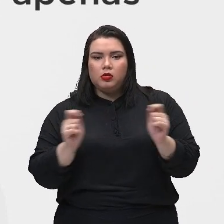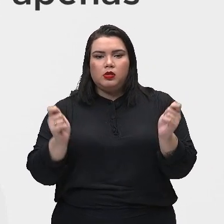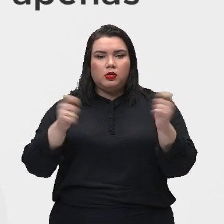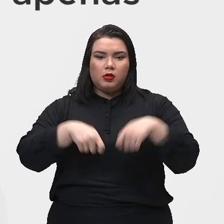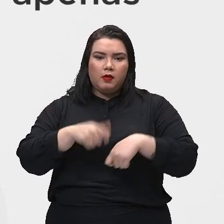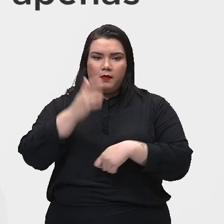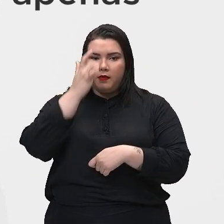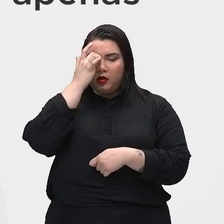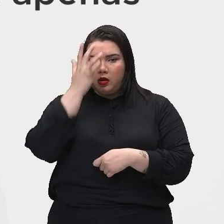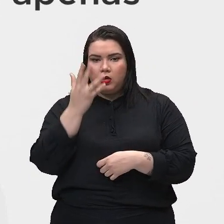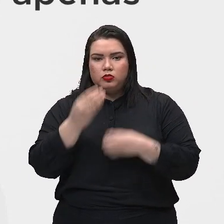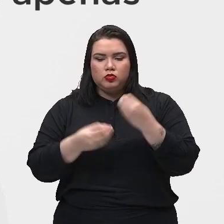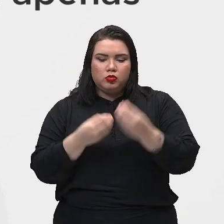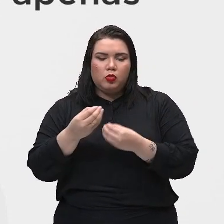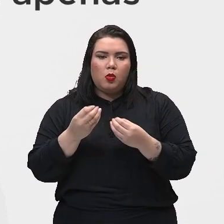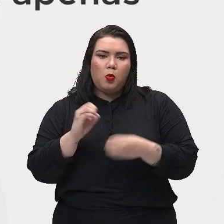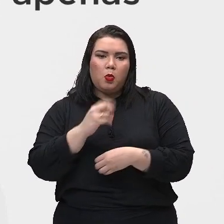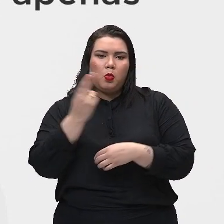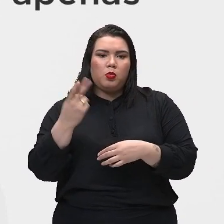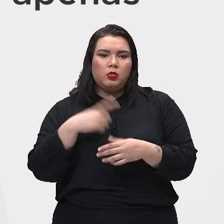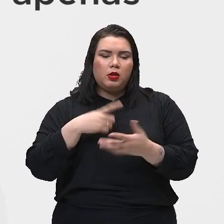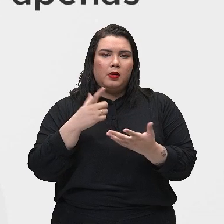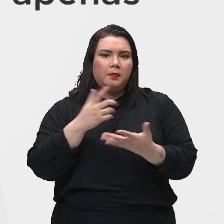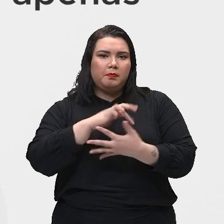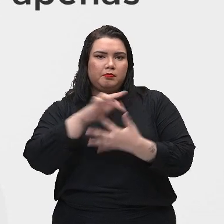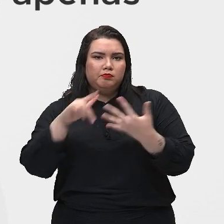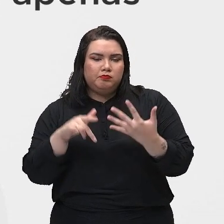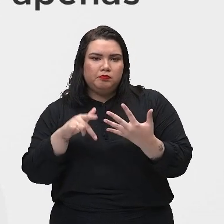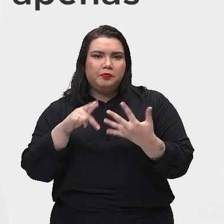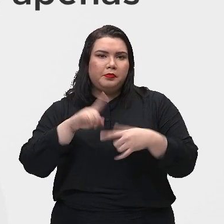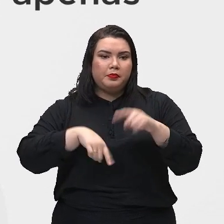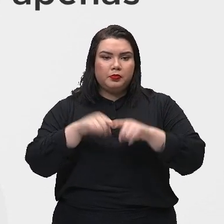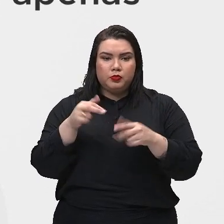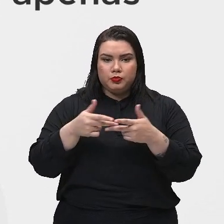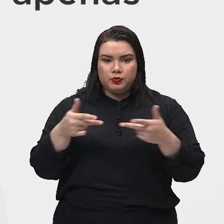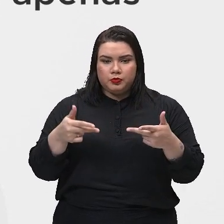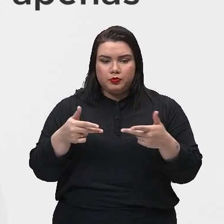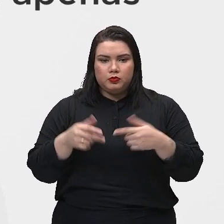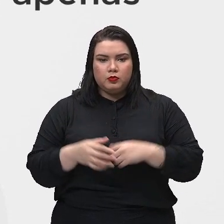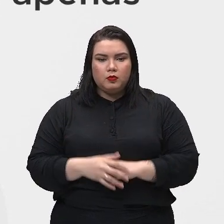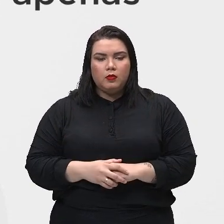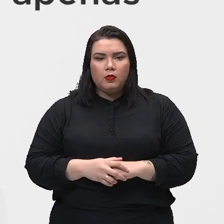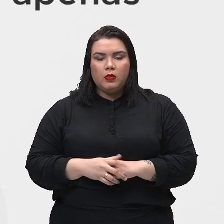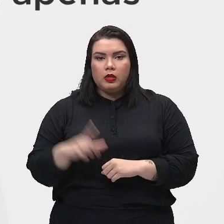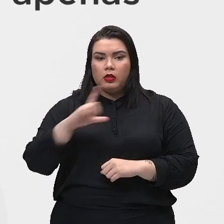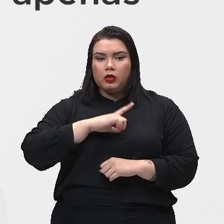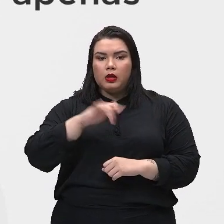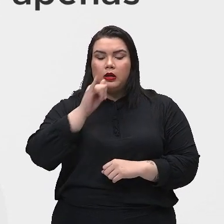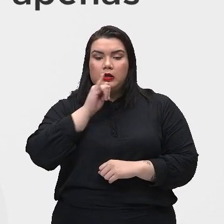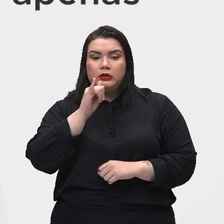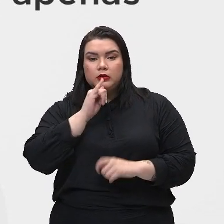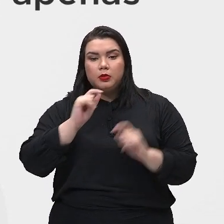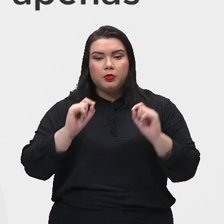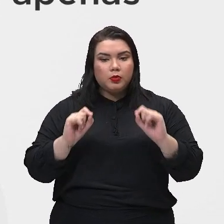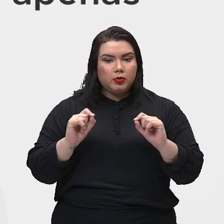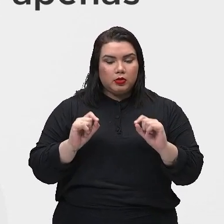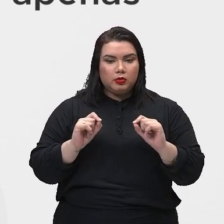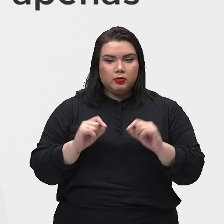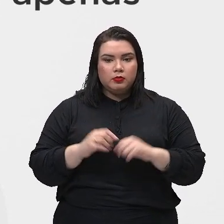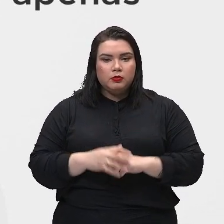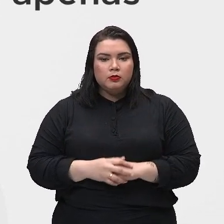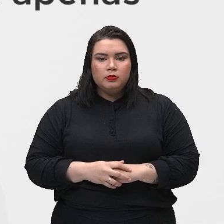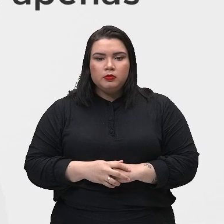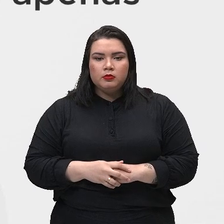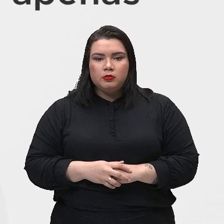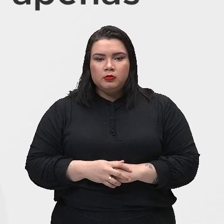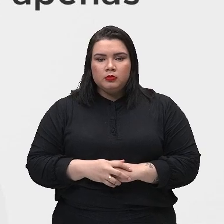a trajetória ou levantar certos corpos, tá? Então, aí nós temos, nesses exemplos, né? Uma